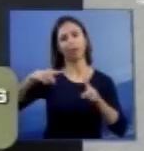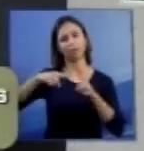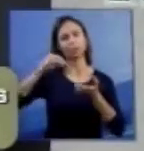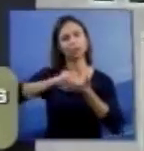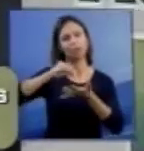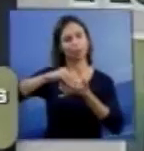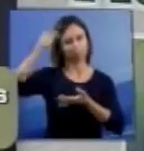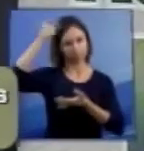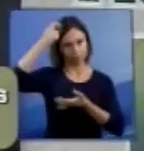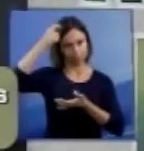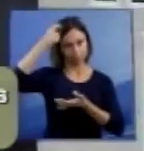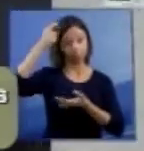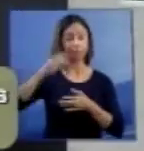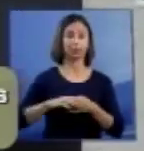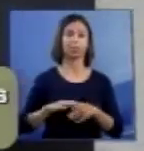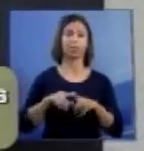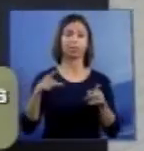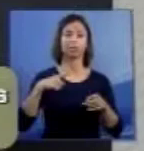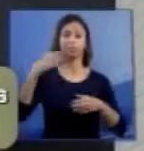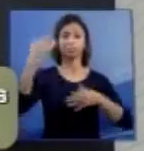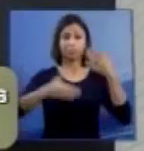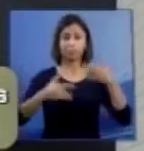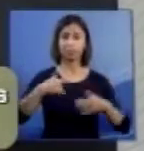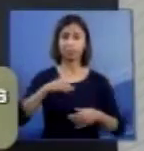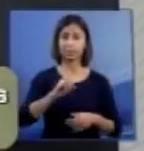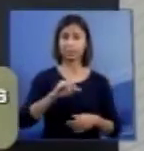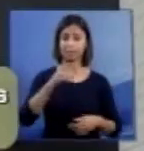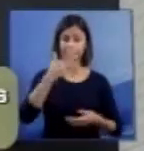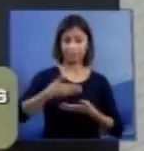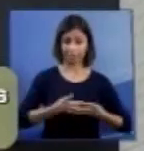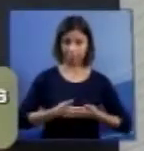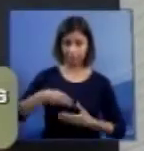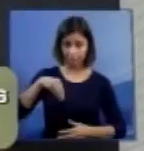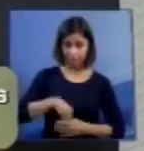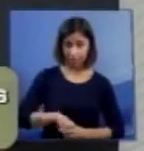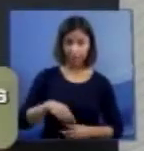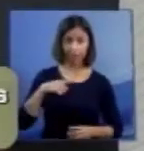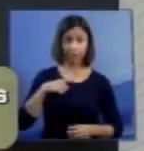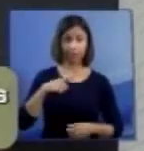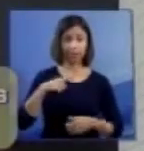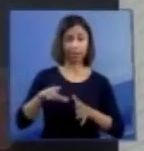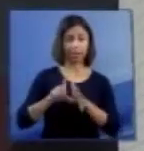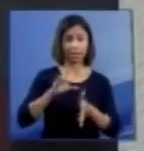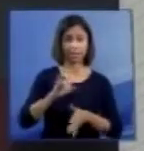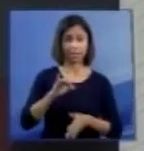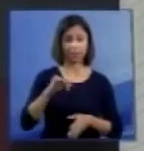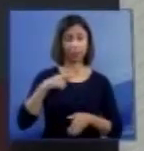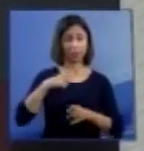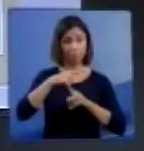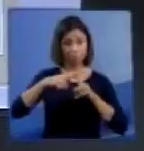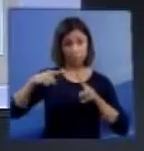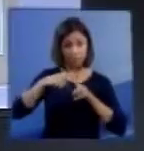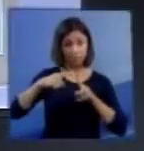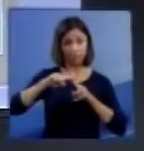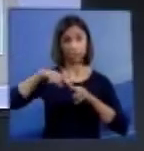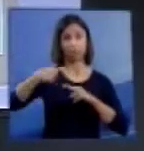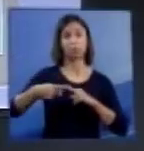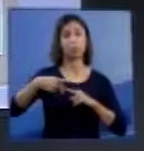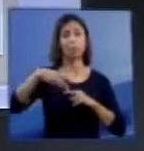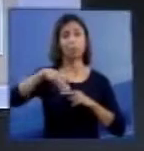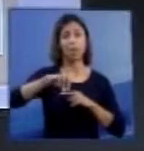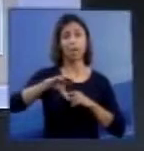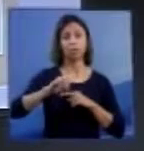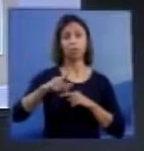Tomando em consideração o esquema da divisão do encéfalo embrionário, nós temos o encéfalo anterior, médio e posterior, e é